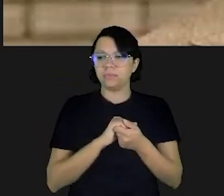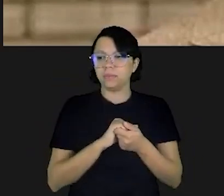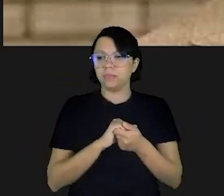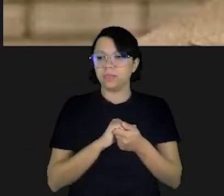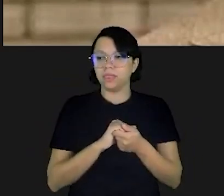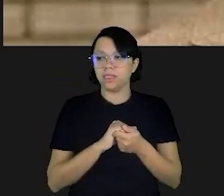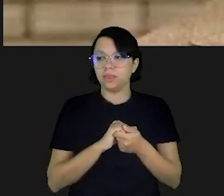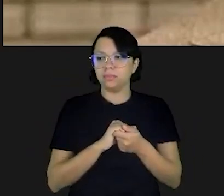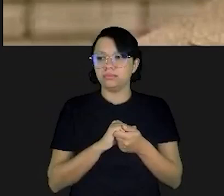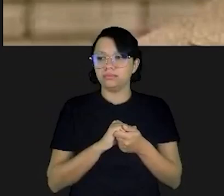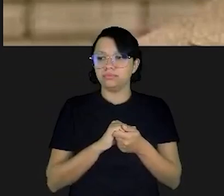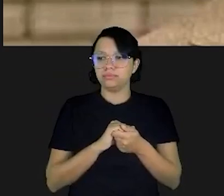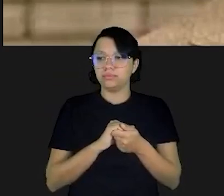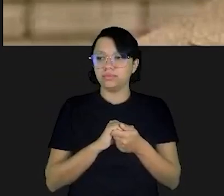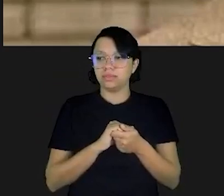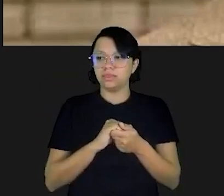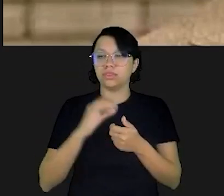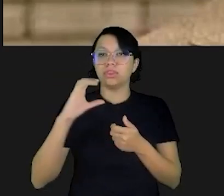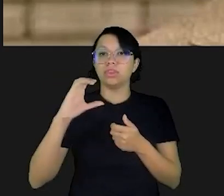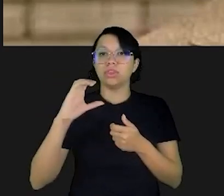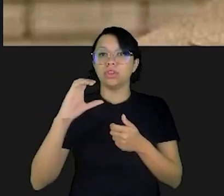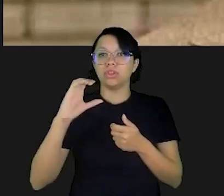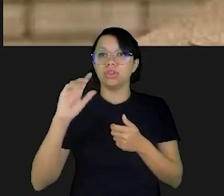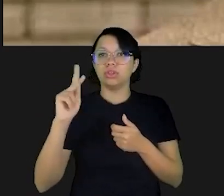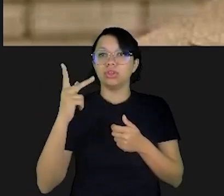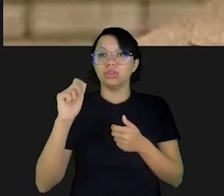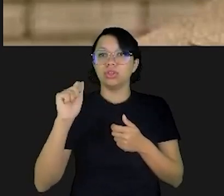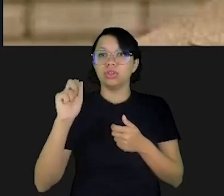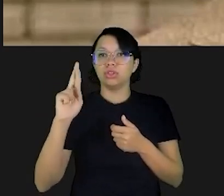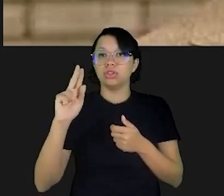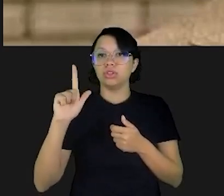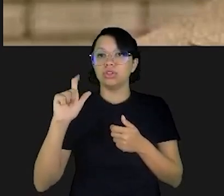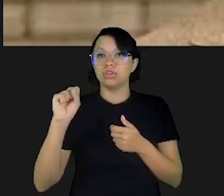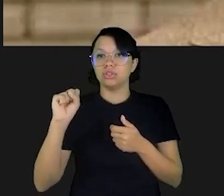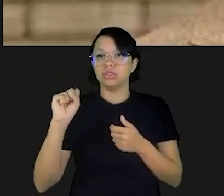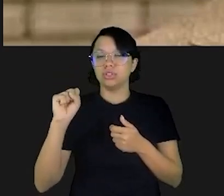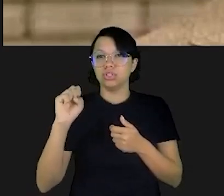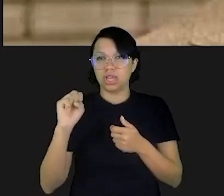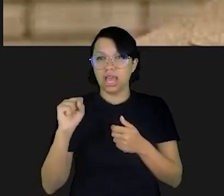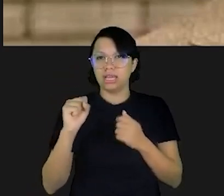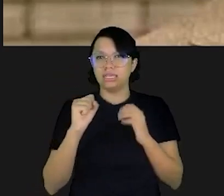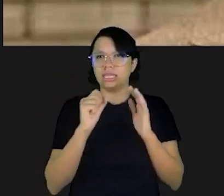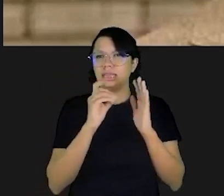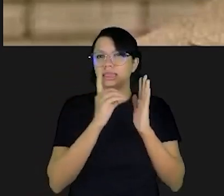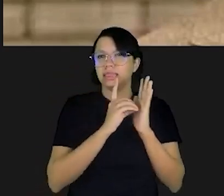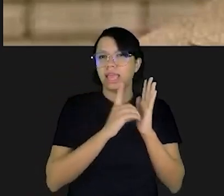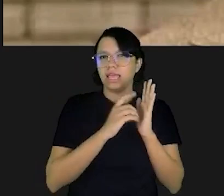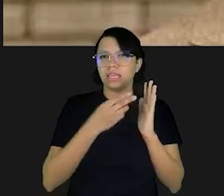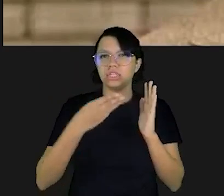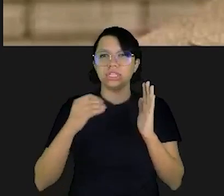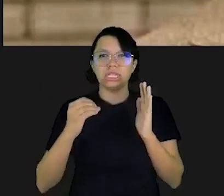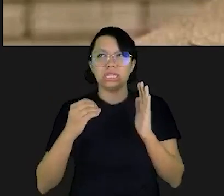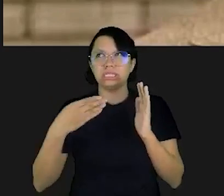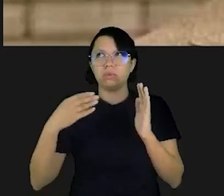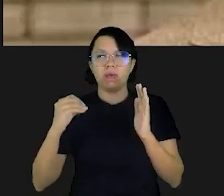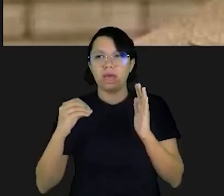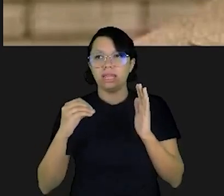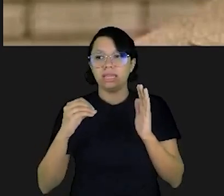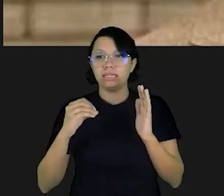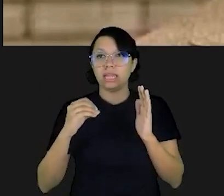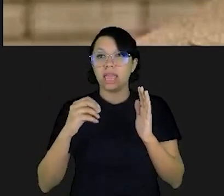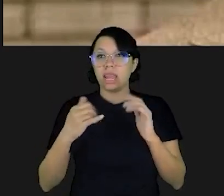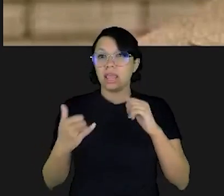deste camarada aqui, Charles Ponzi. Lá nos anos 30, 40, nos Estados Unidos, ele deu um golpe monumental,